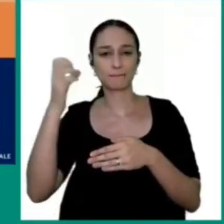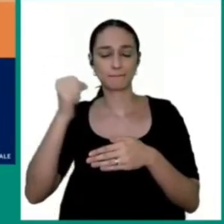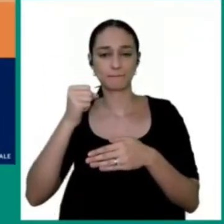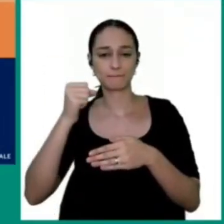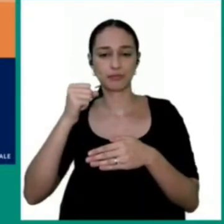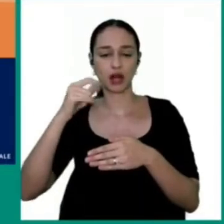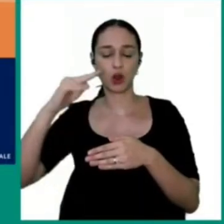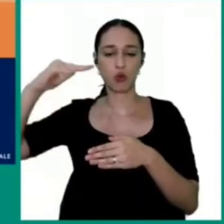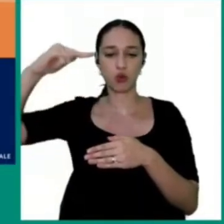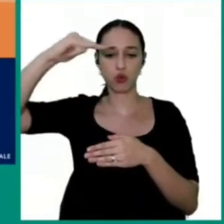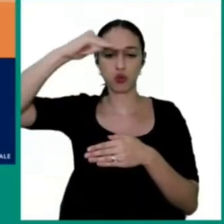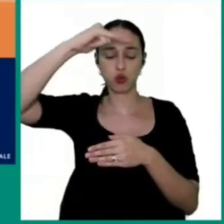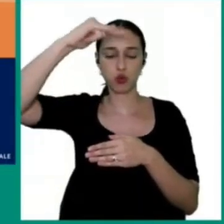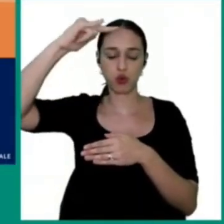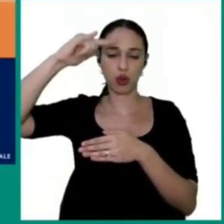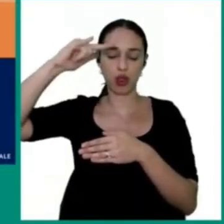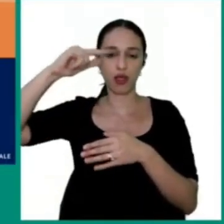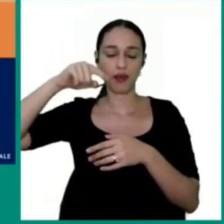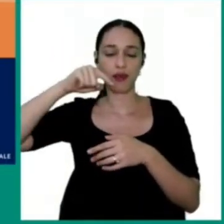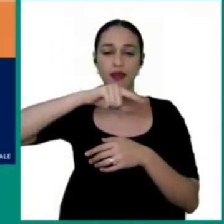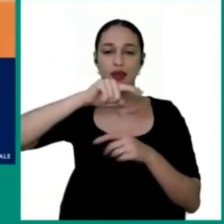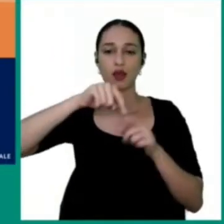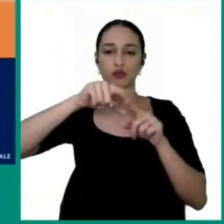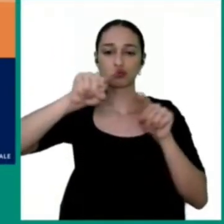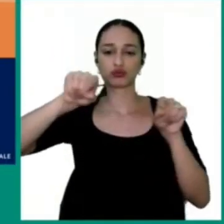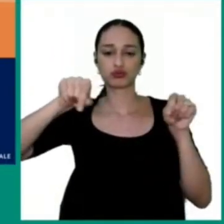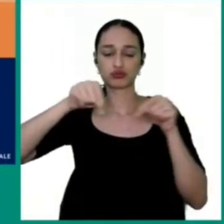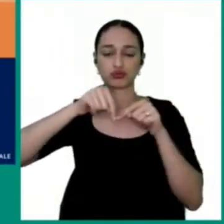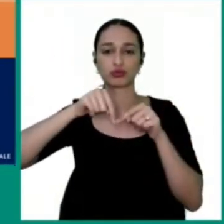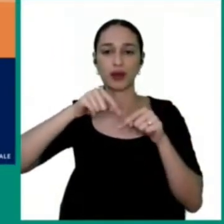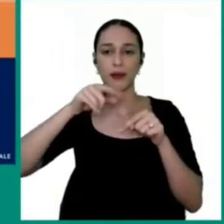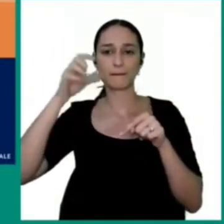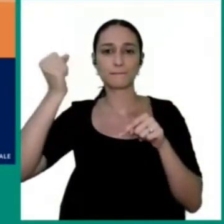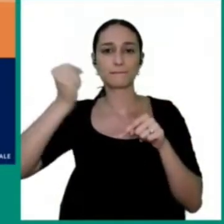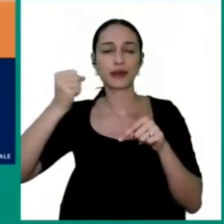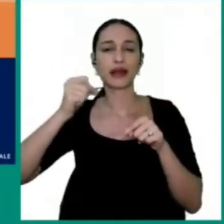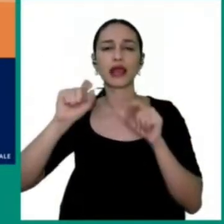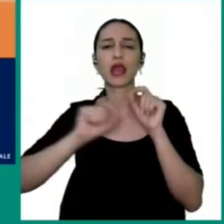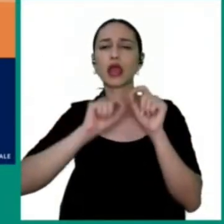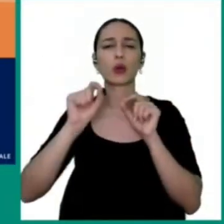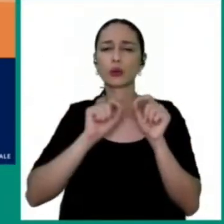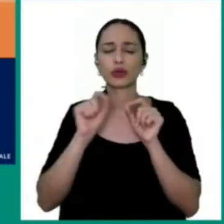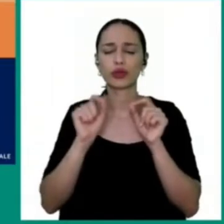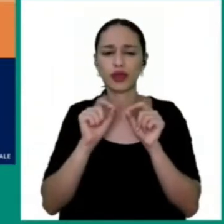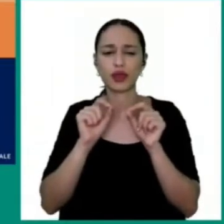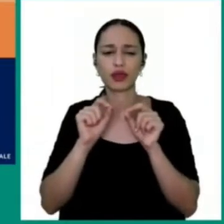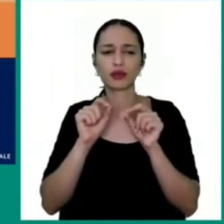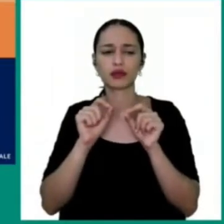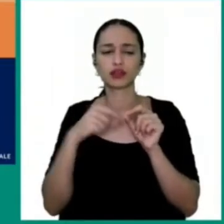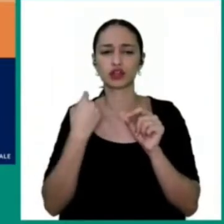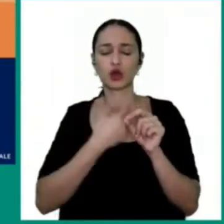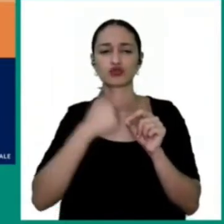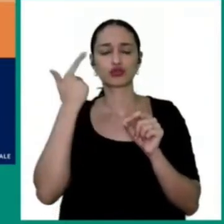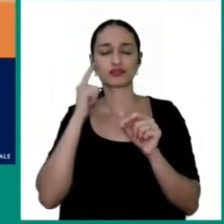Igor, por gentilidade, se você puder Escrever o que se trata O que pode se tratar essa mancha branca Vista pelo asfalto?